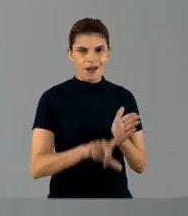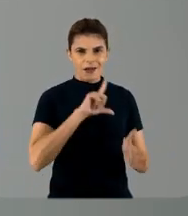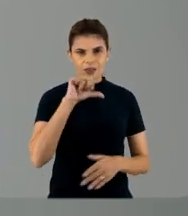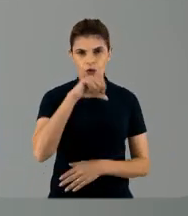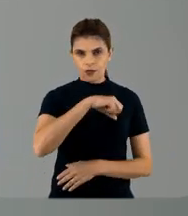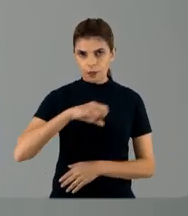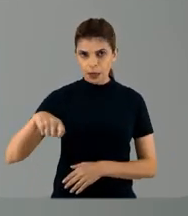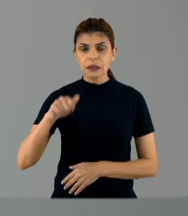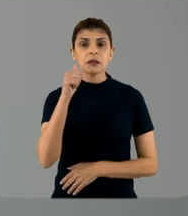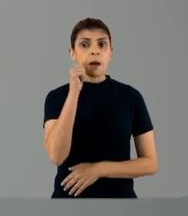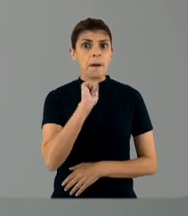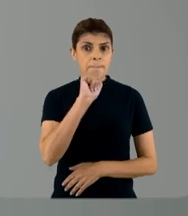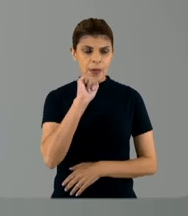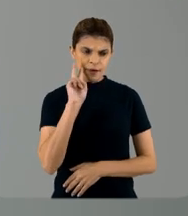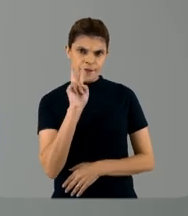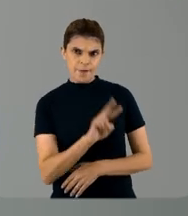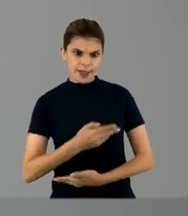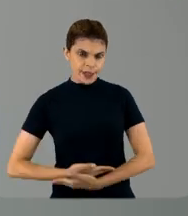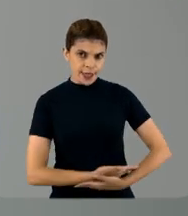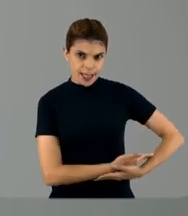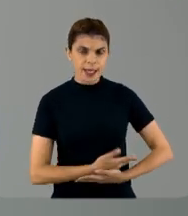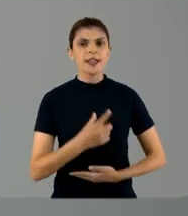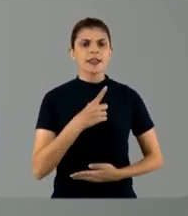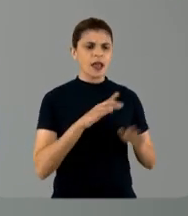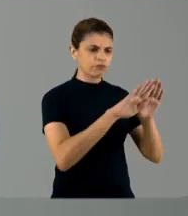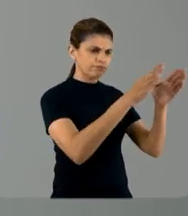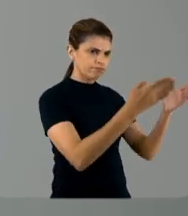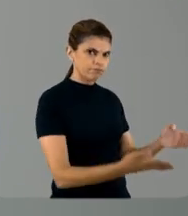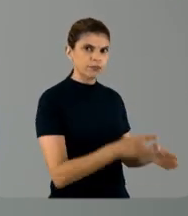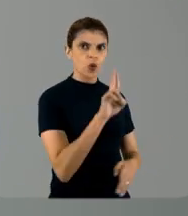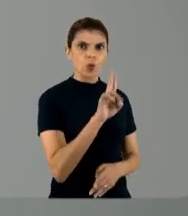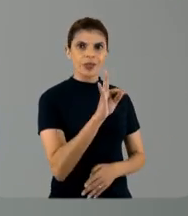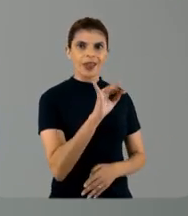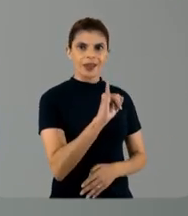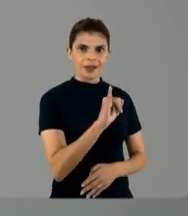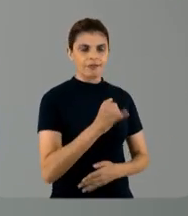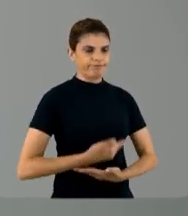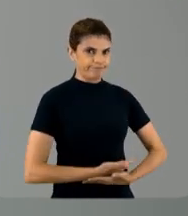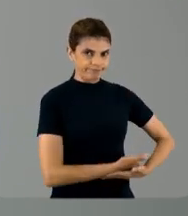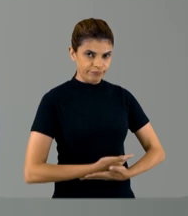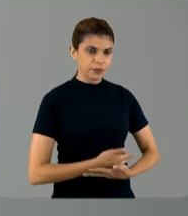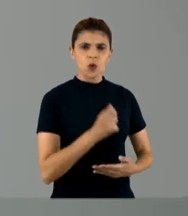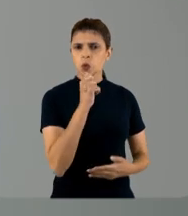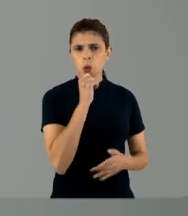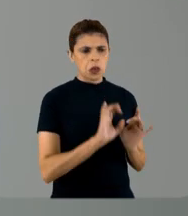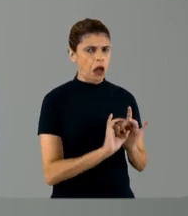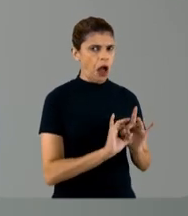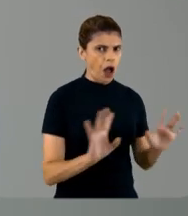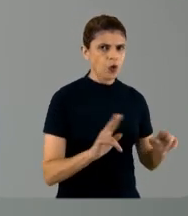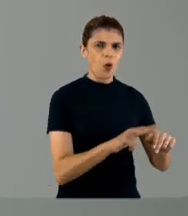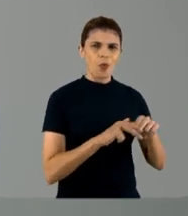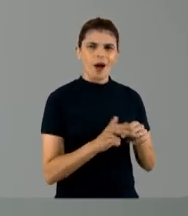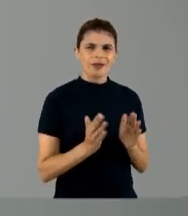estiver diante de uma mãe que o neném está na Uteria Natal e não tem previsão de alta prematuridade,